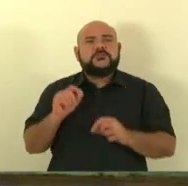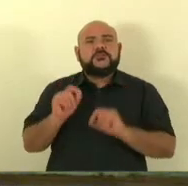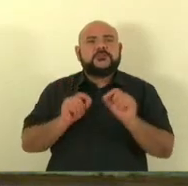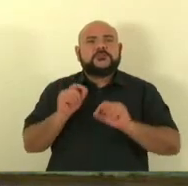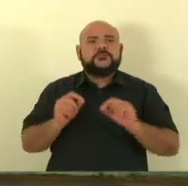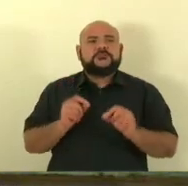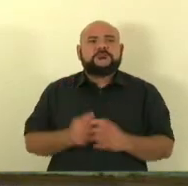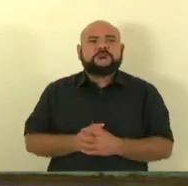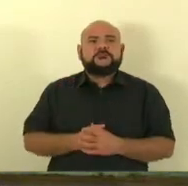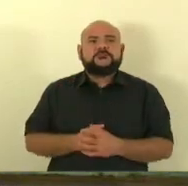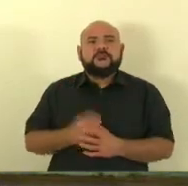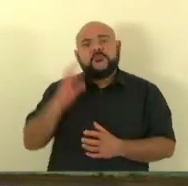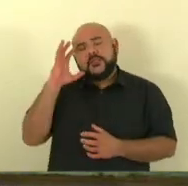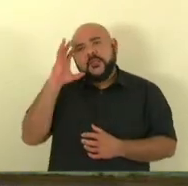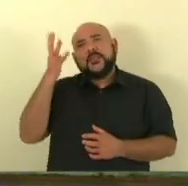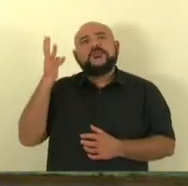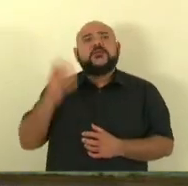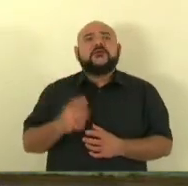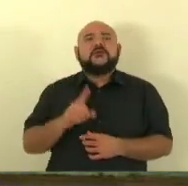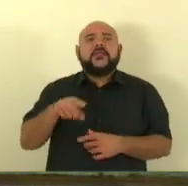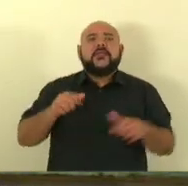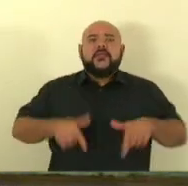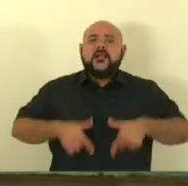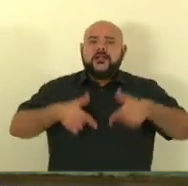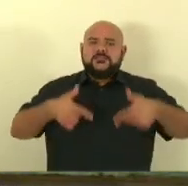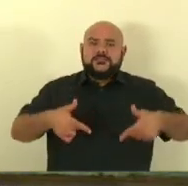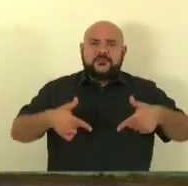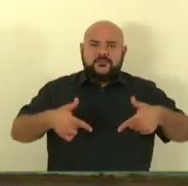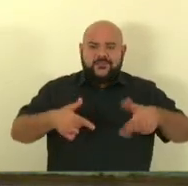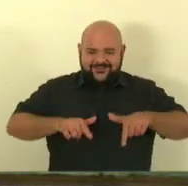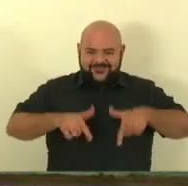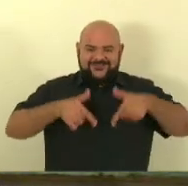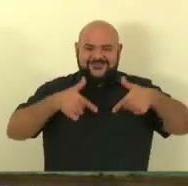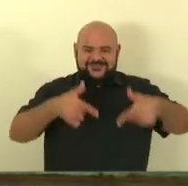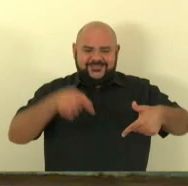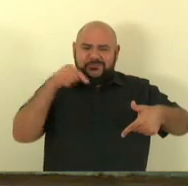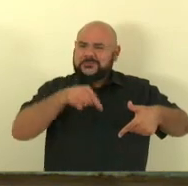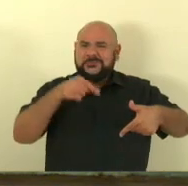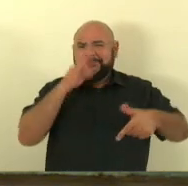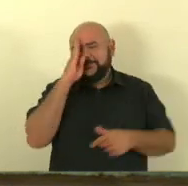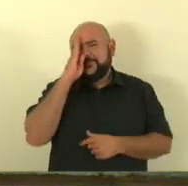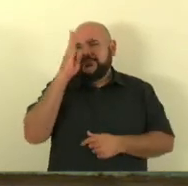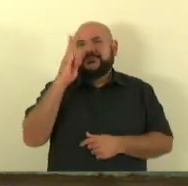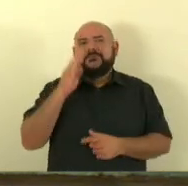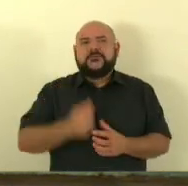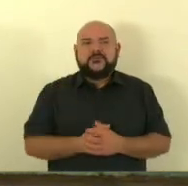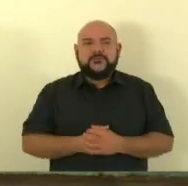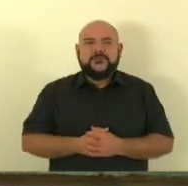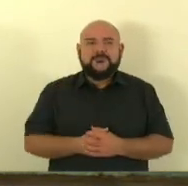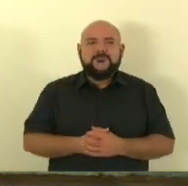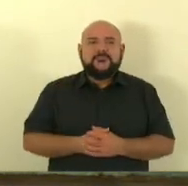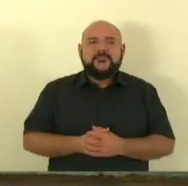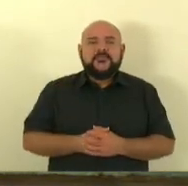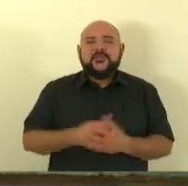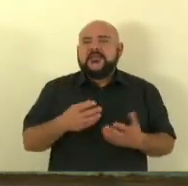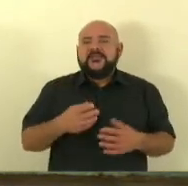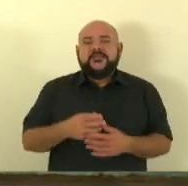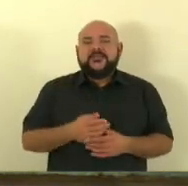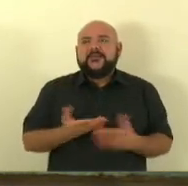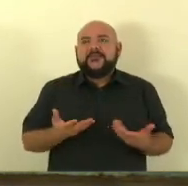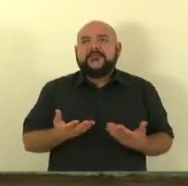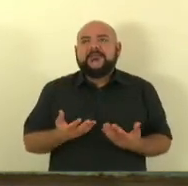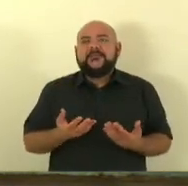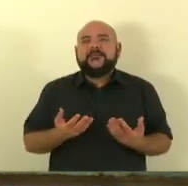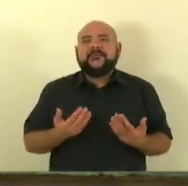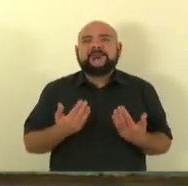que resolve é a ação não adianta conversa fiada aqui no microfone não adianta papo